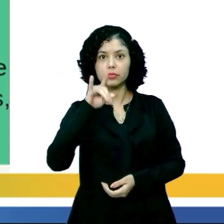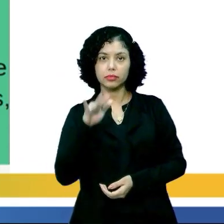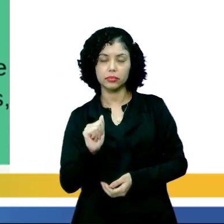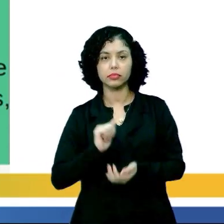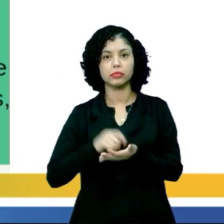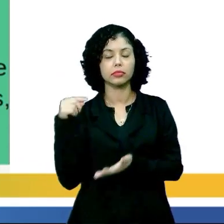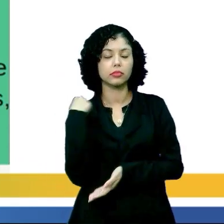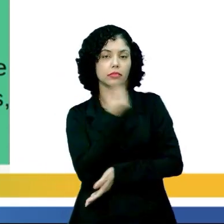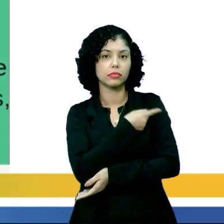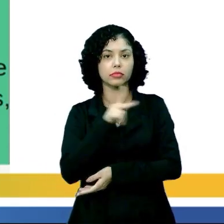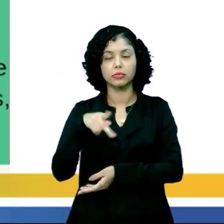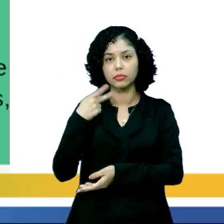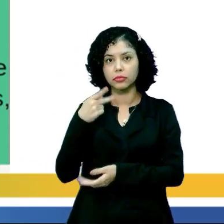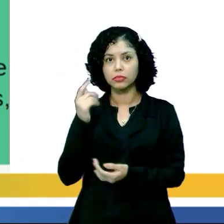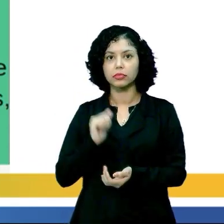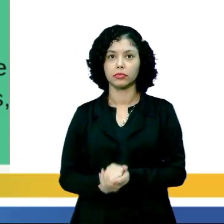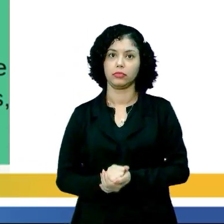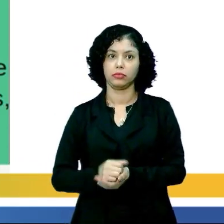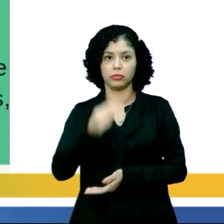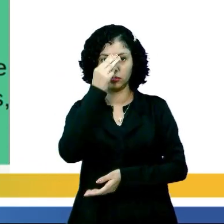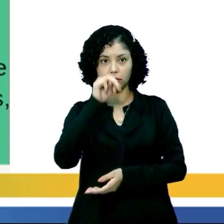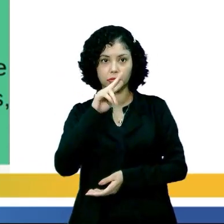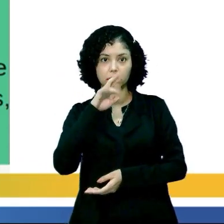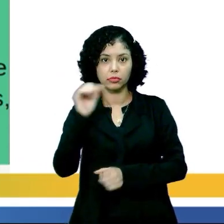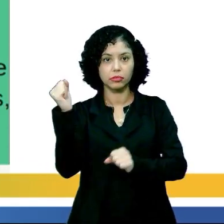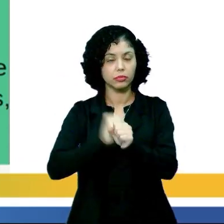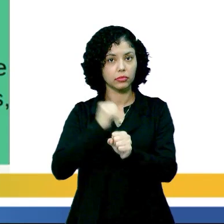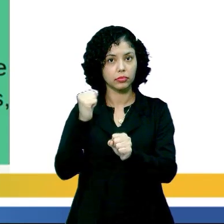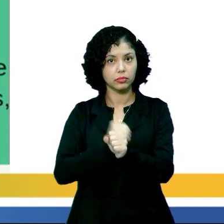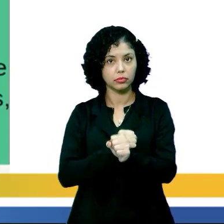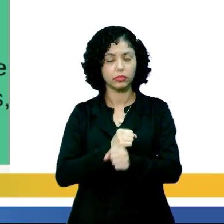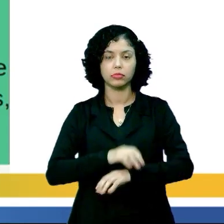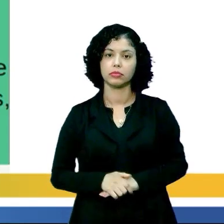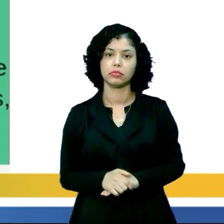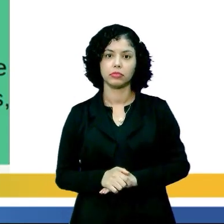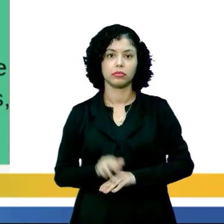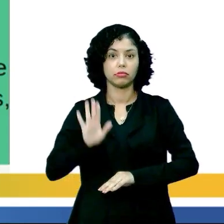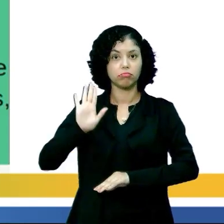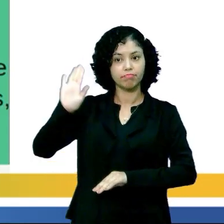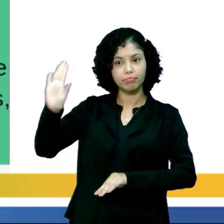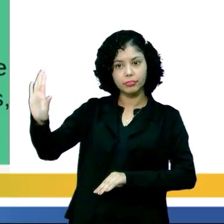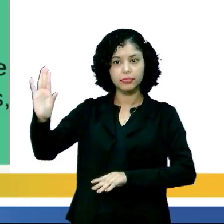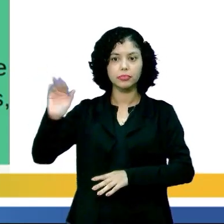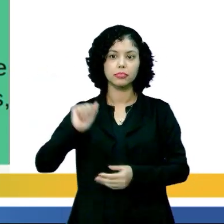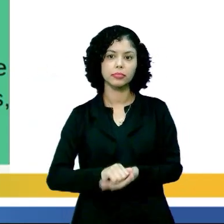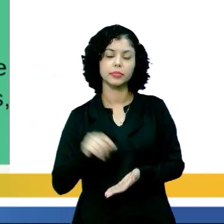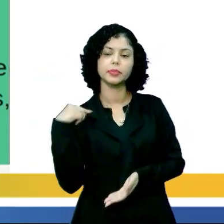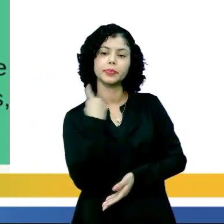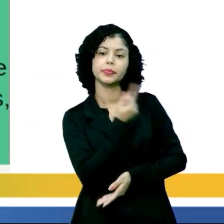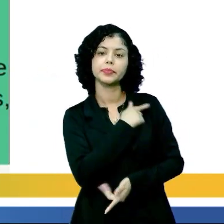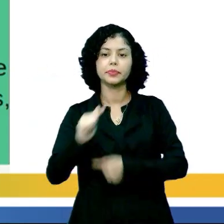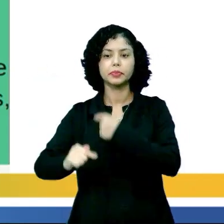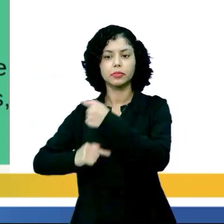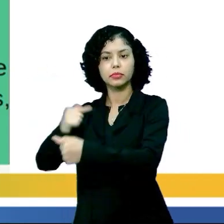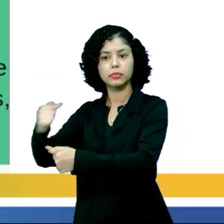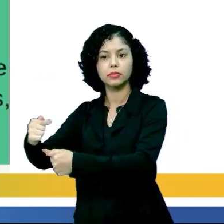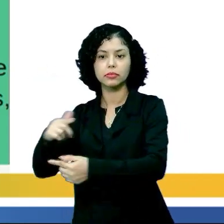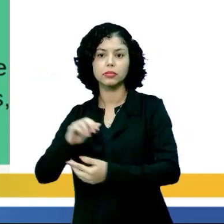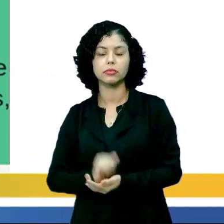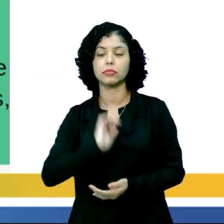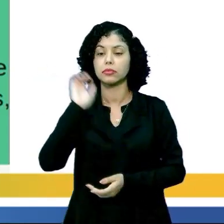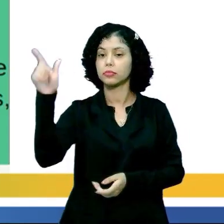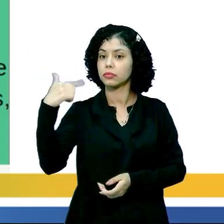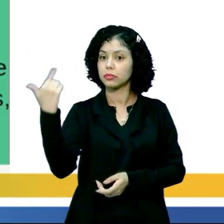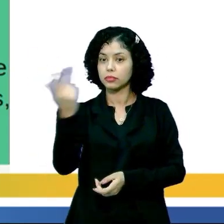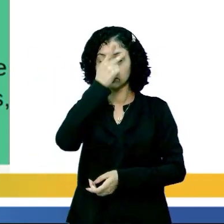qual a gente está se referindo, são as memórias construídas e deixadas para as gerações por